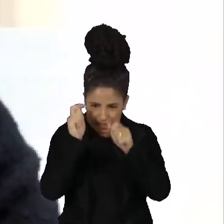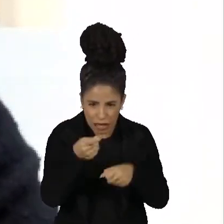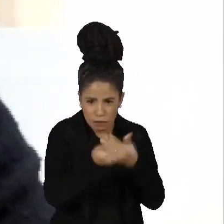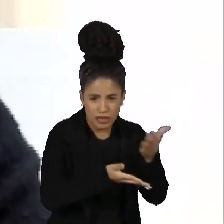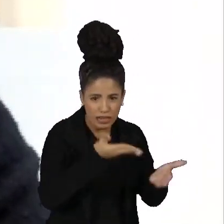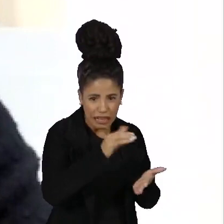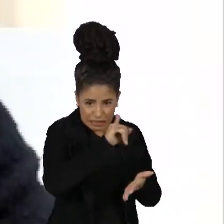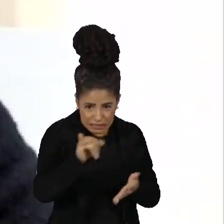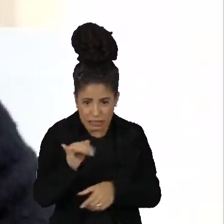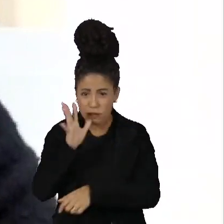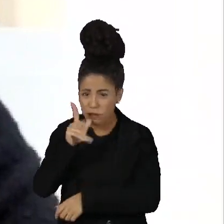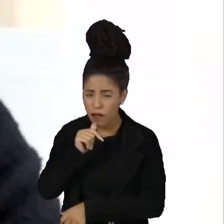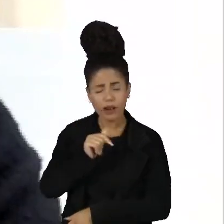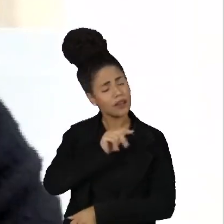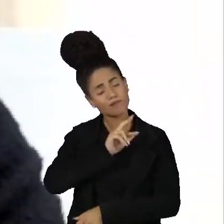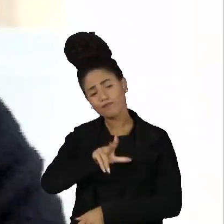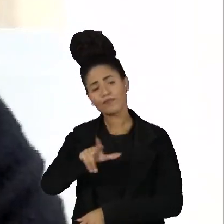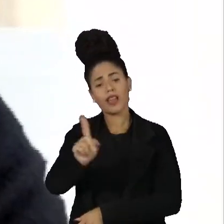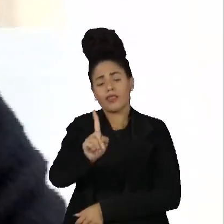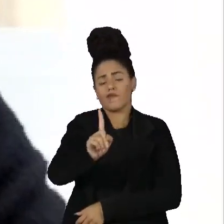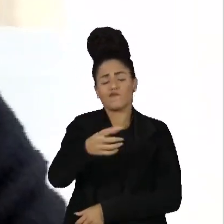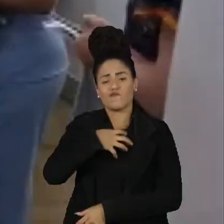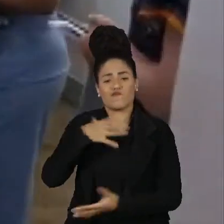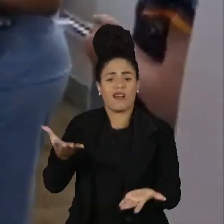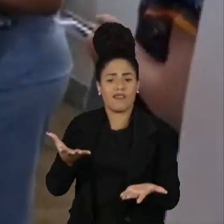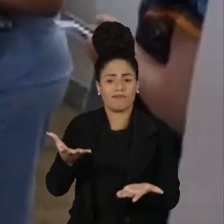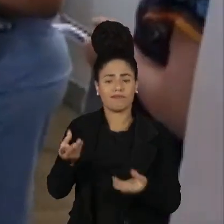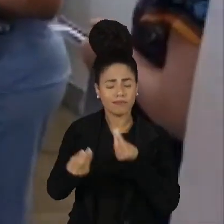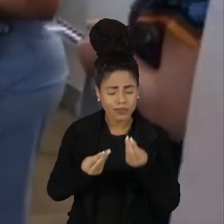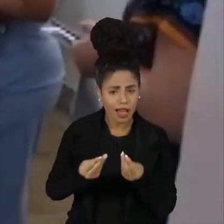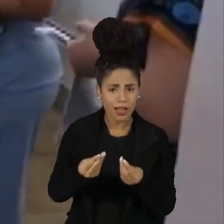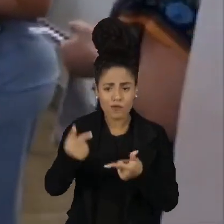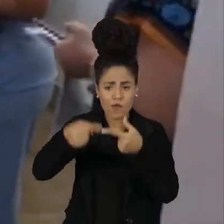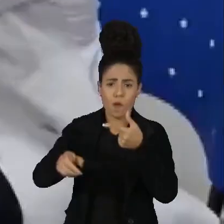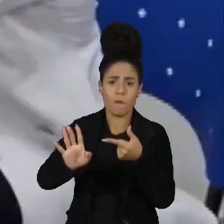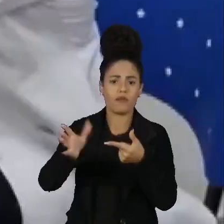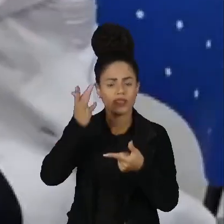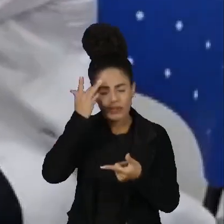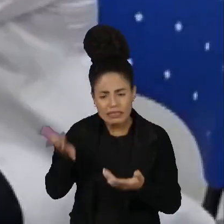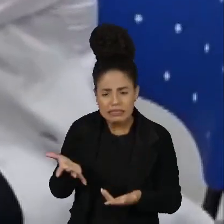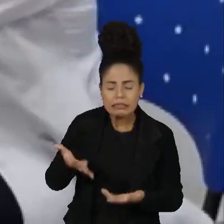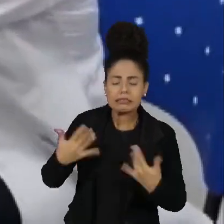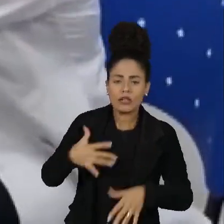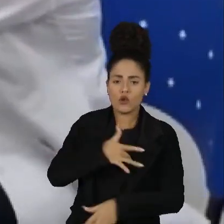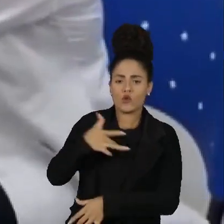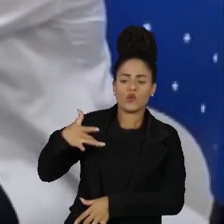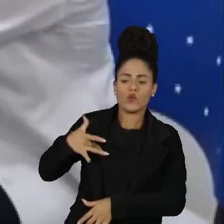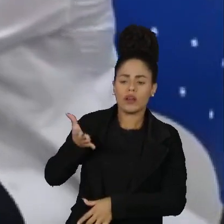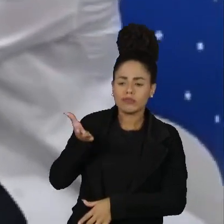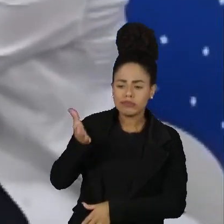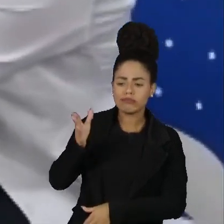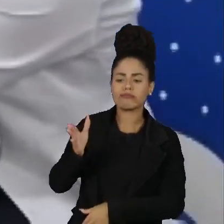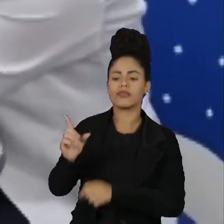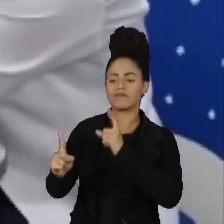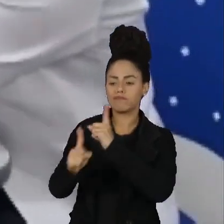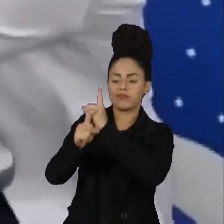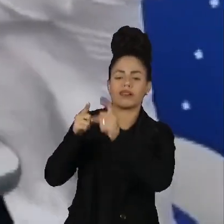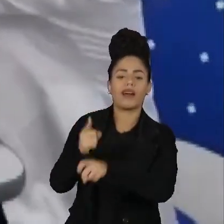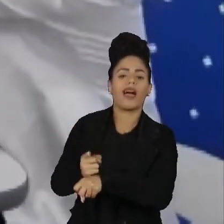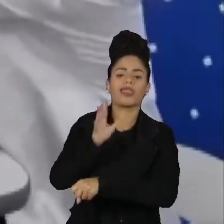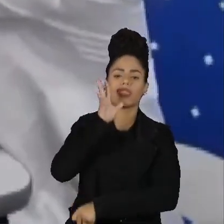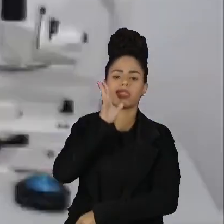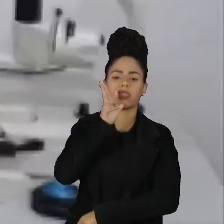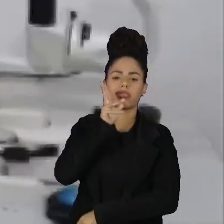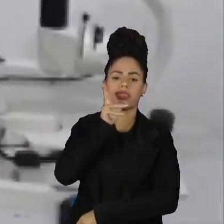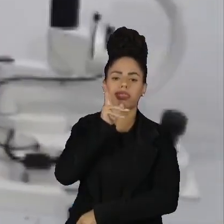pessoas que têm menos poder aquisitivo e menos acesso à saúde acabam tendo seus diagnósticos mais tardios e tendo